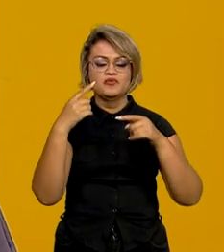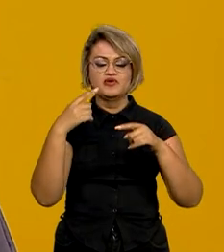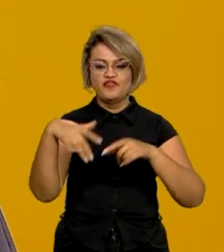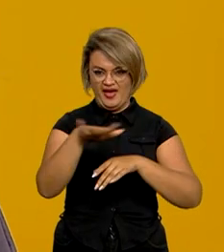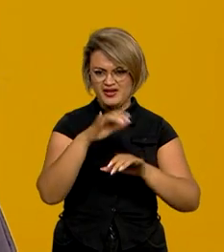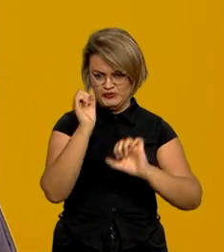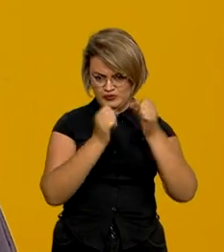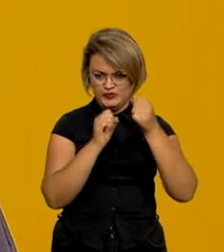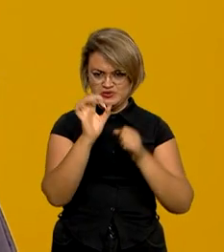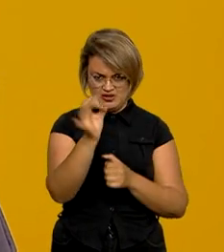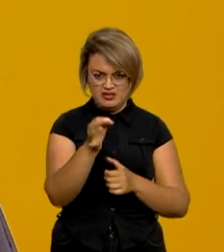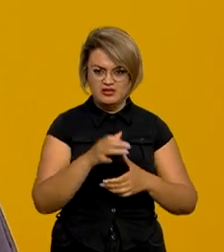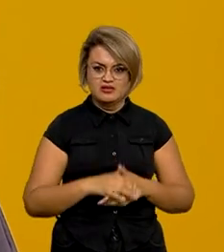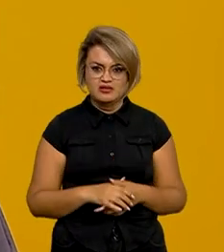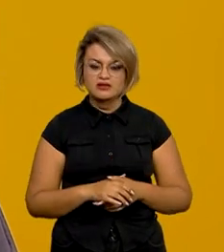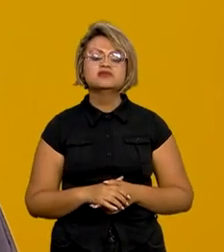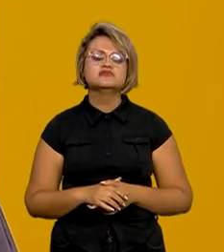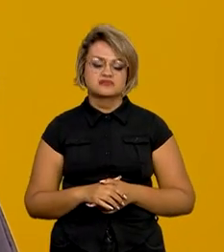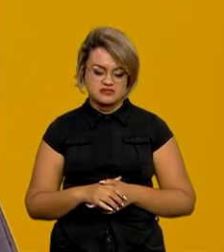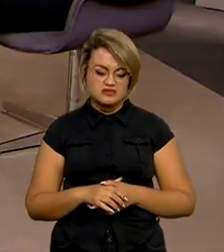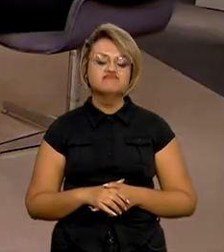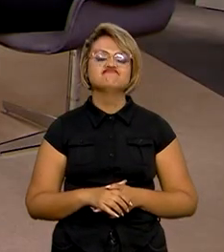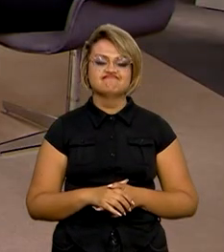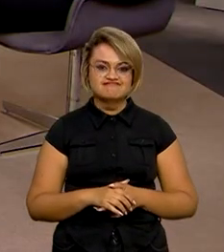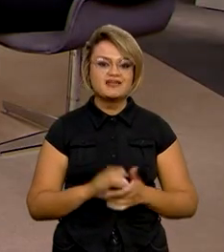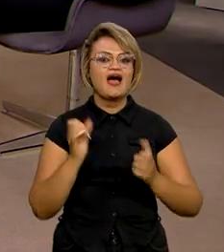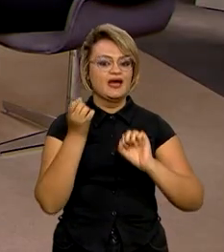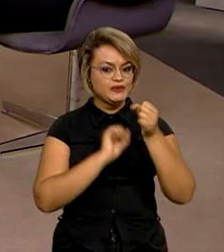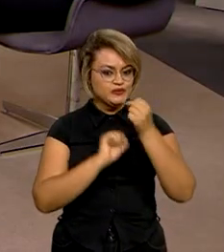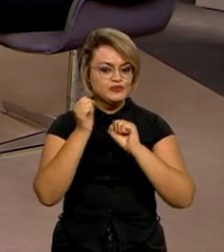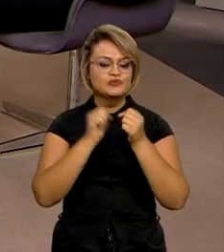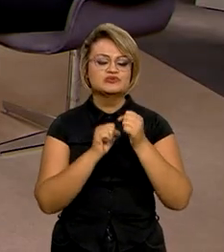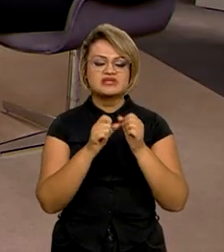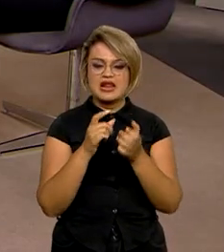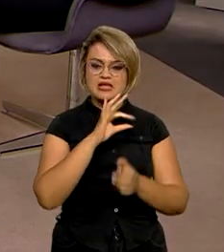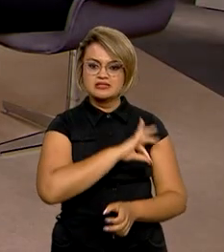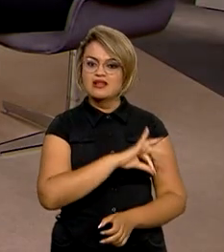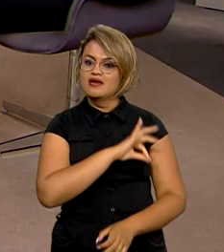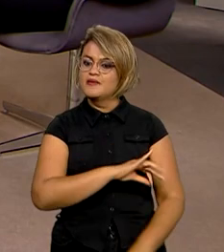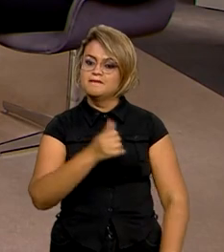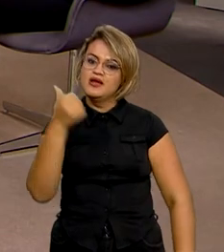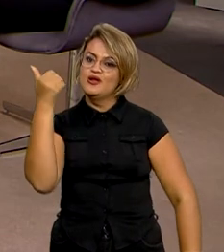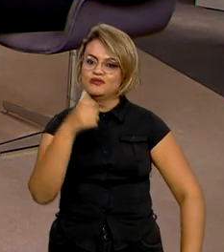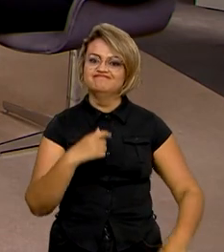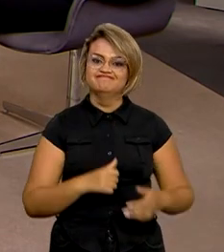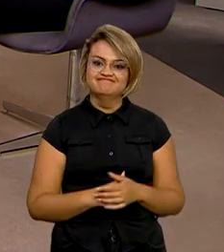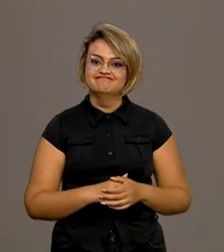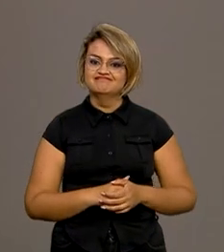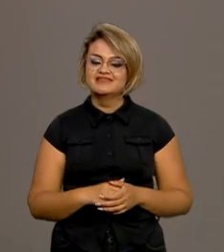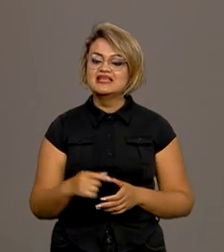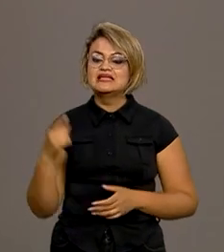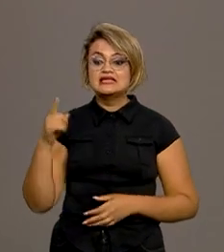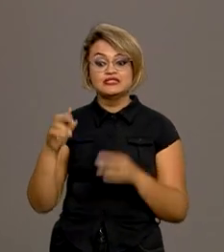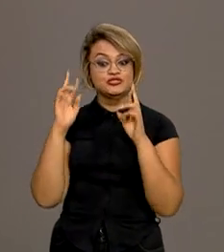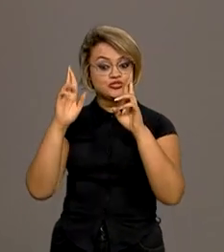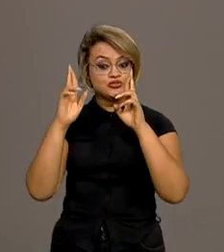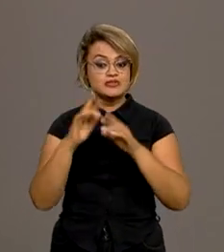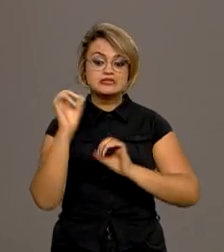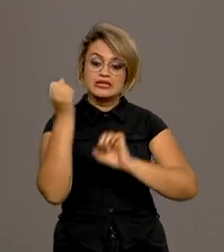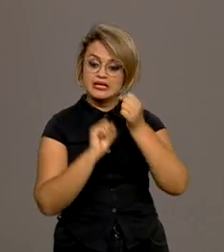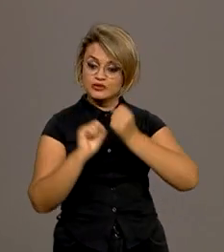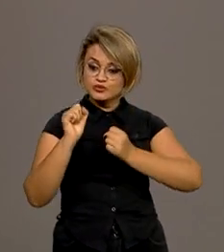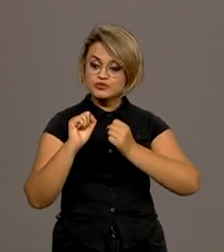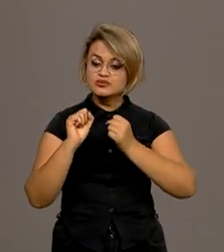um bom sinal para o restante do ano? Não tem a dúvida, porque é a indústria que melhor remunera também o trabalhador e a torcida que a indústria